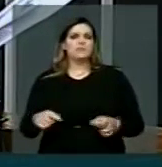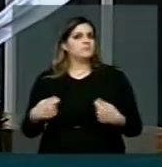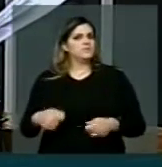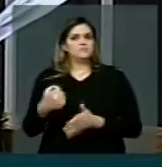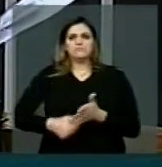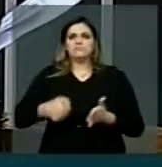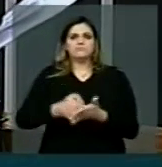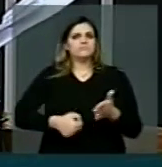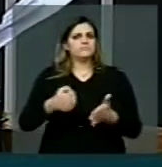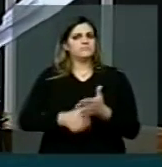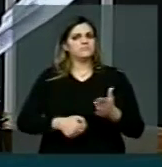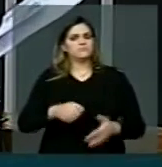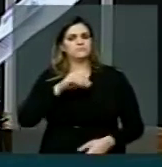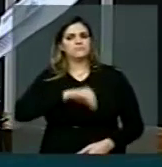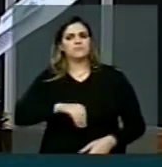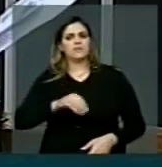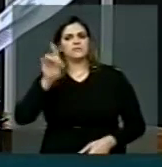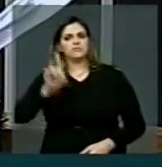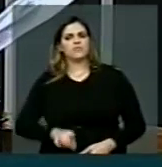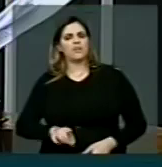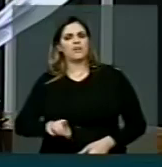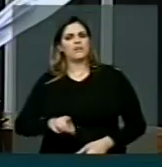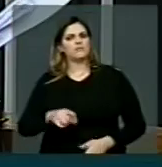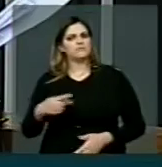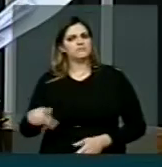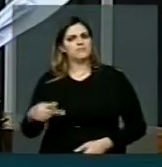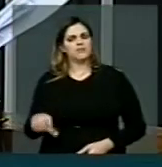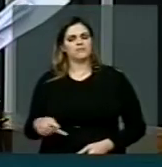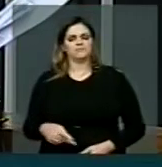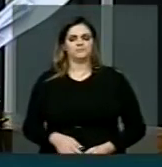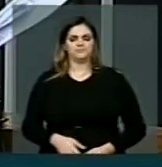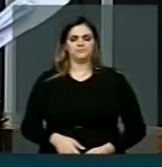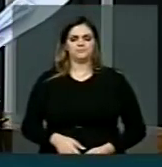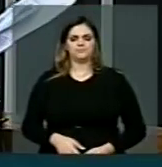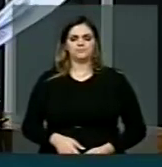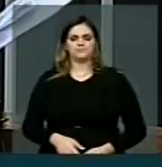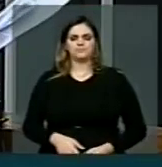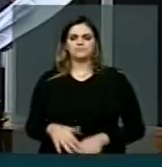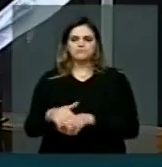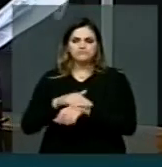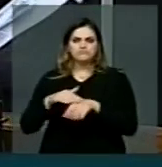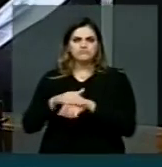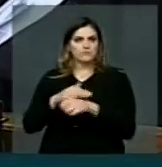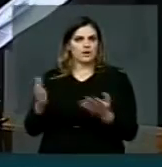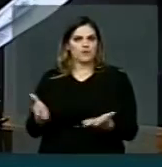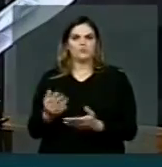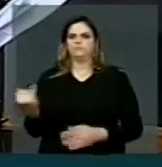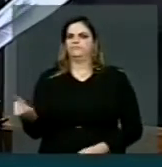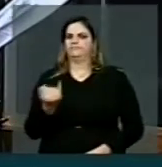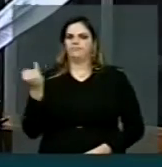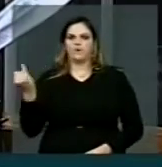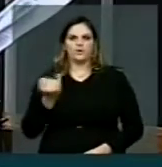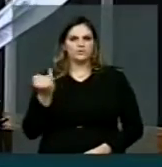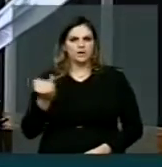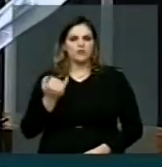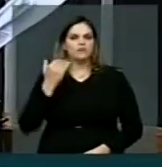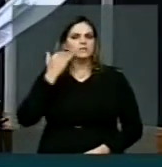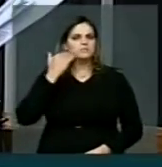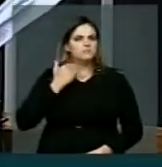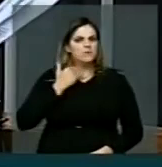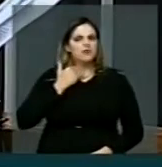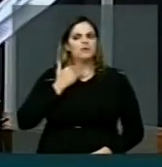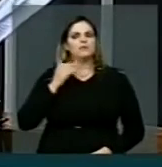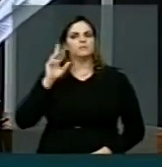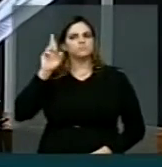bancários consigam alcançar as suas reivindicações. o diálogo, sem dúvida nenhuma, está sendo fundamental para que ambas as partes cheguem a